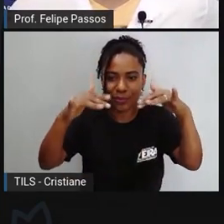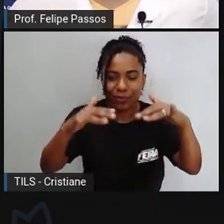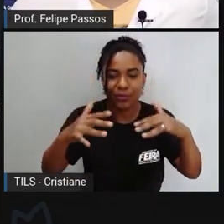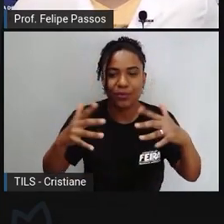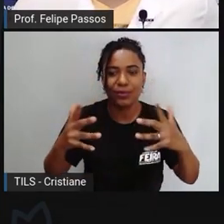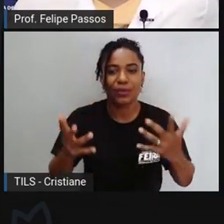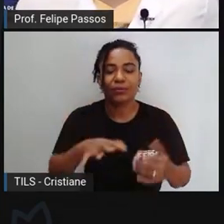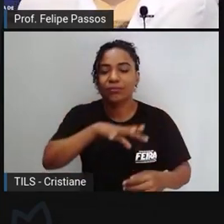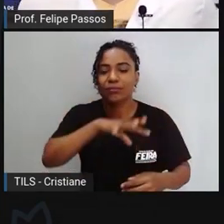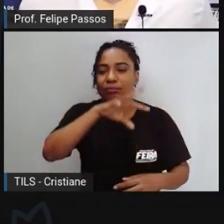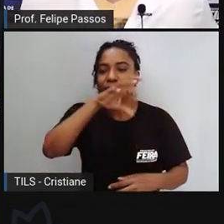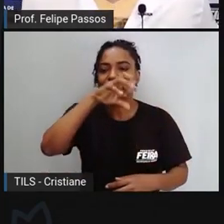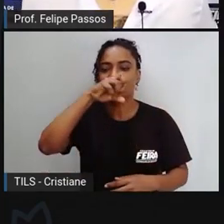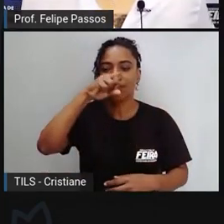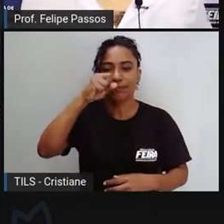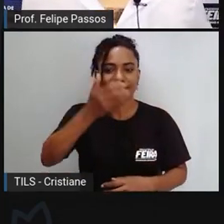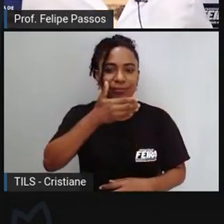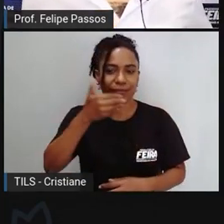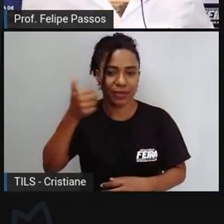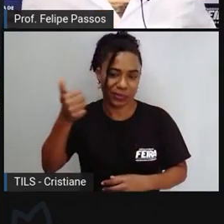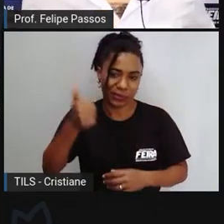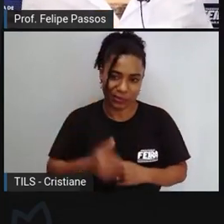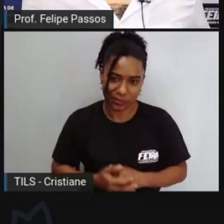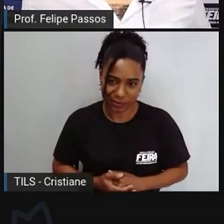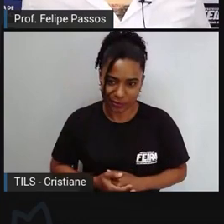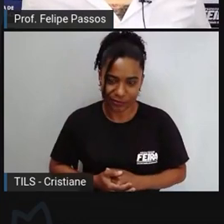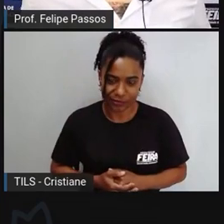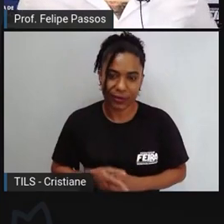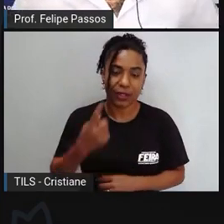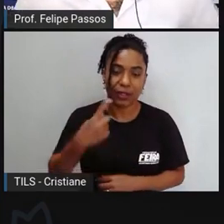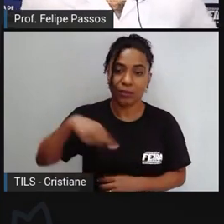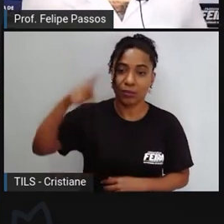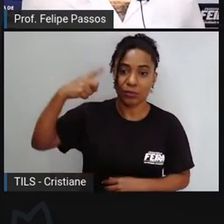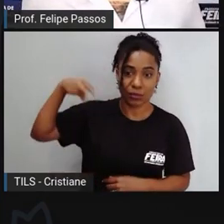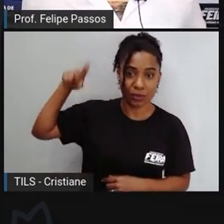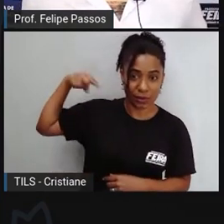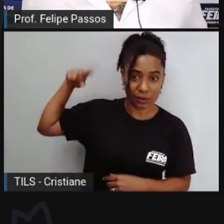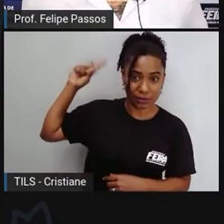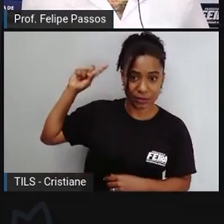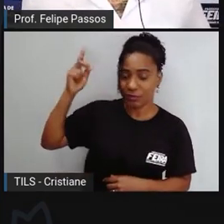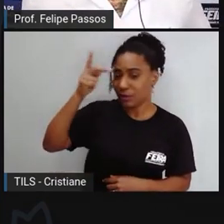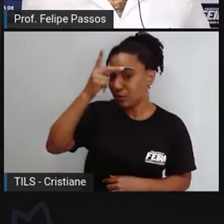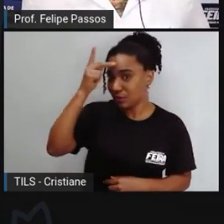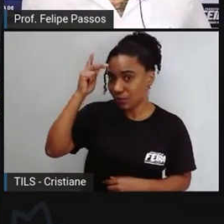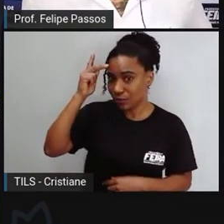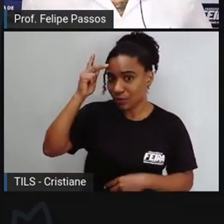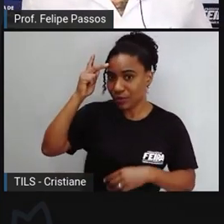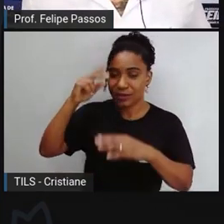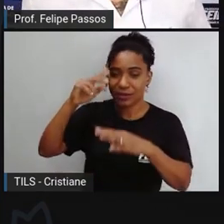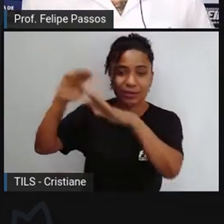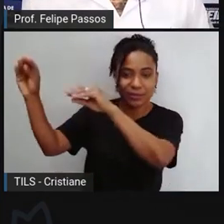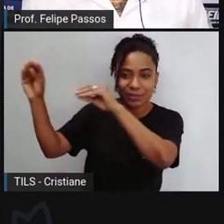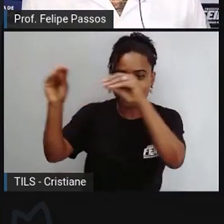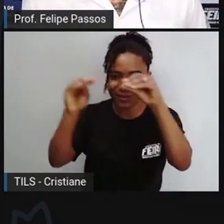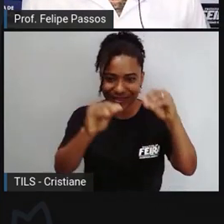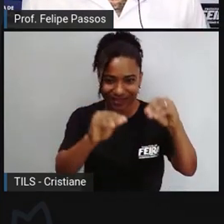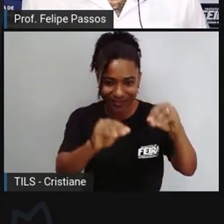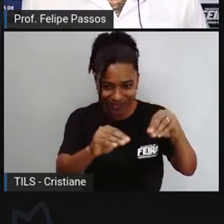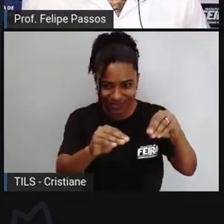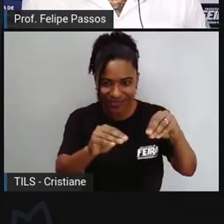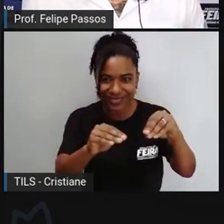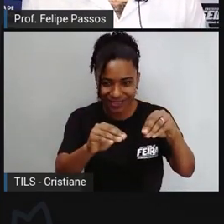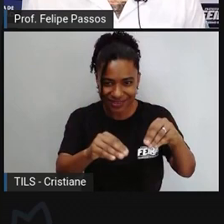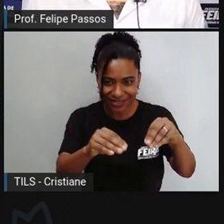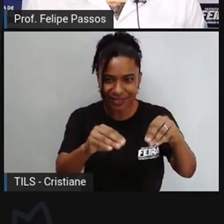anos atrás, era muito comum as pessoas virem para a Feira de Santana se